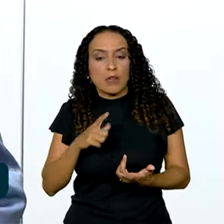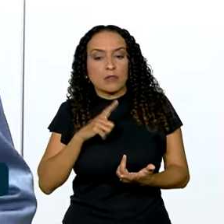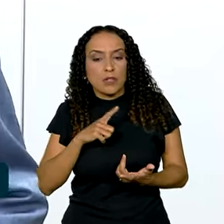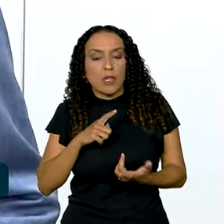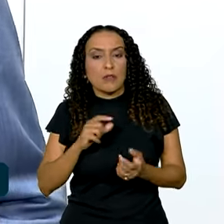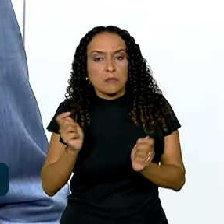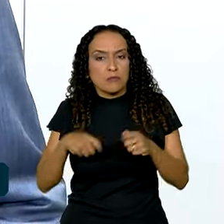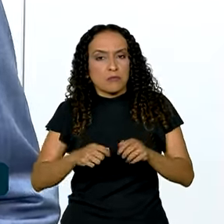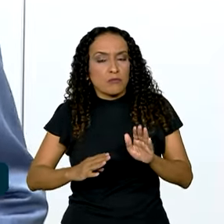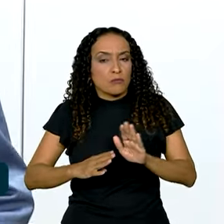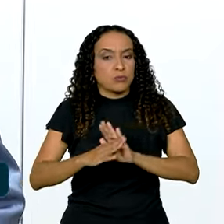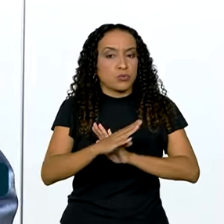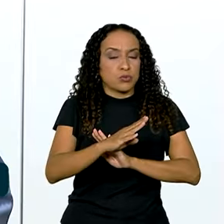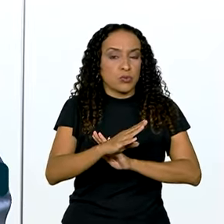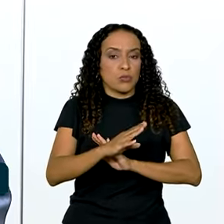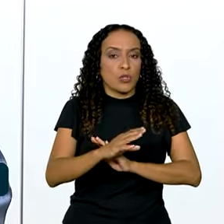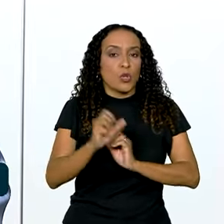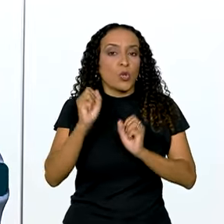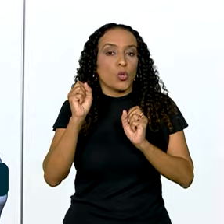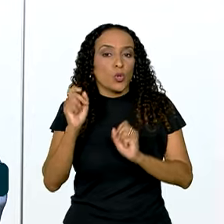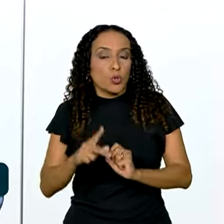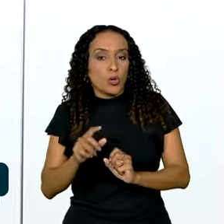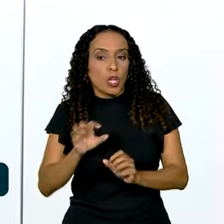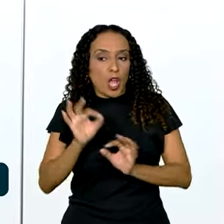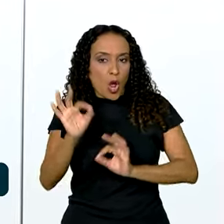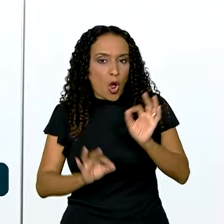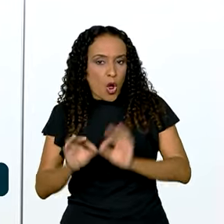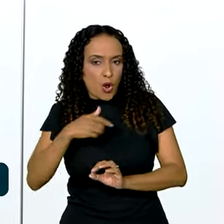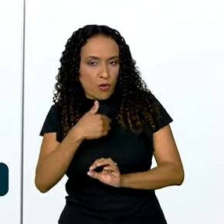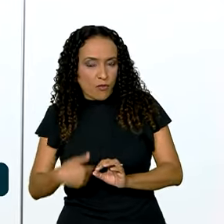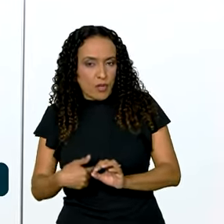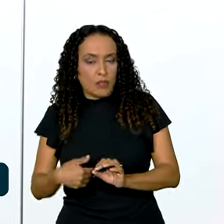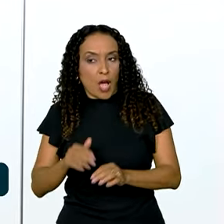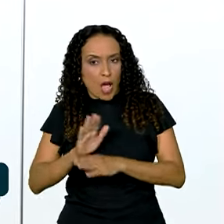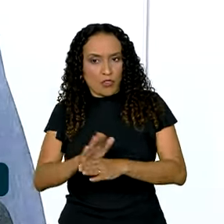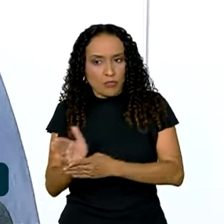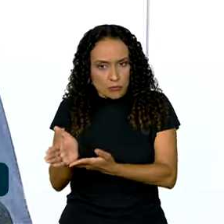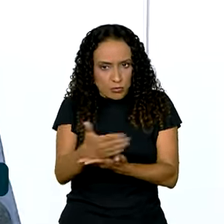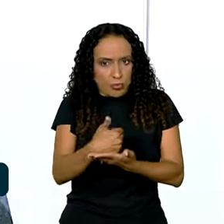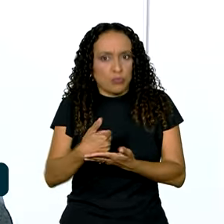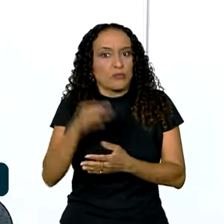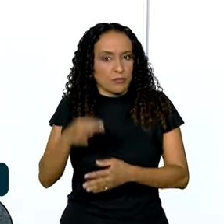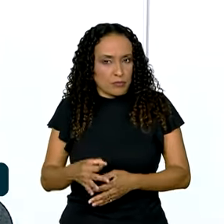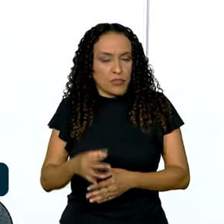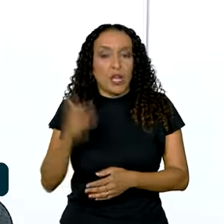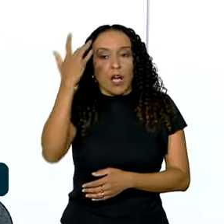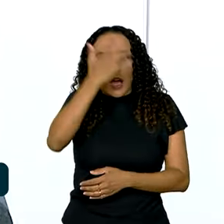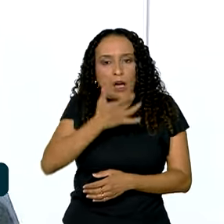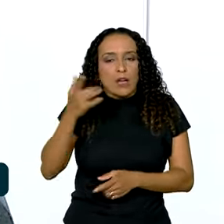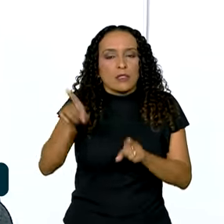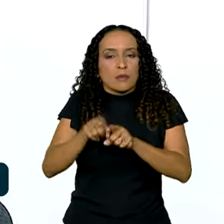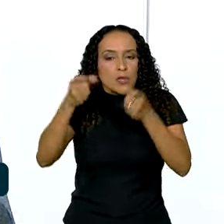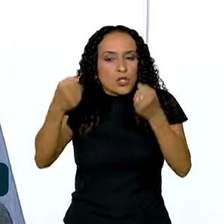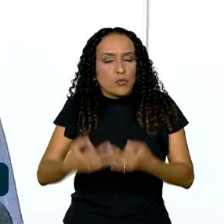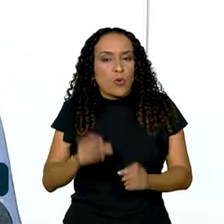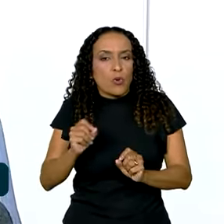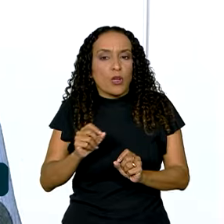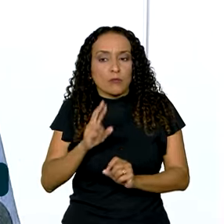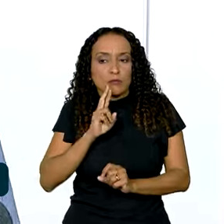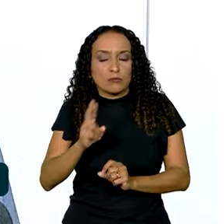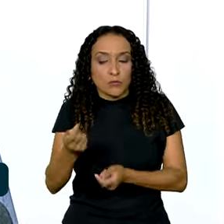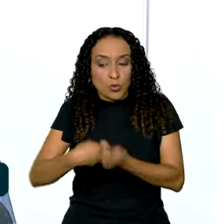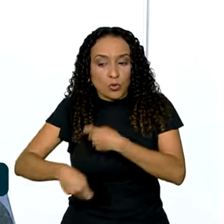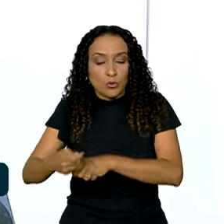sobre um crescimento maior do que o projetado pelo governo. Isso ajuda na arrecadação, naturalmente. Haddad afirmou também que o resultado